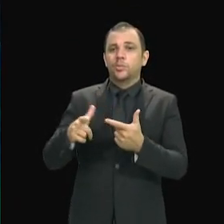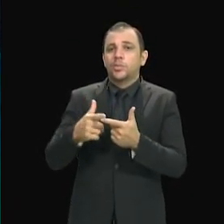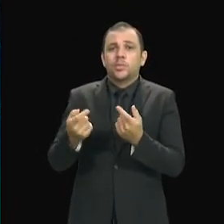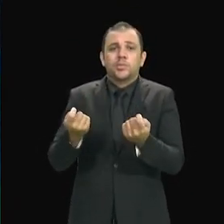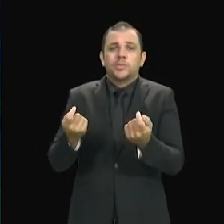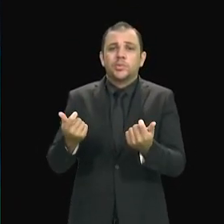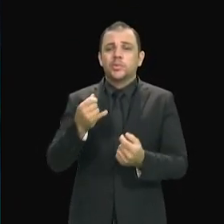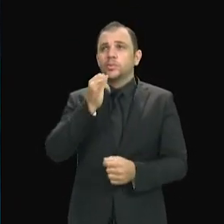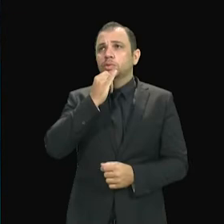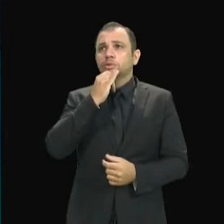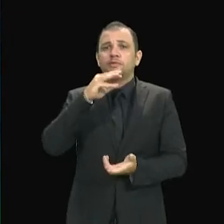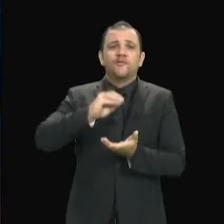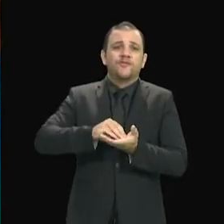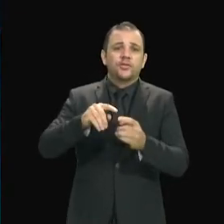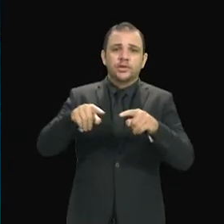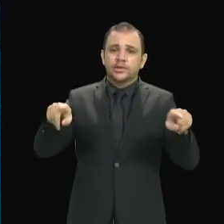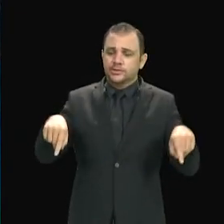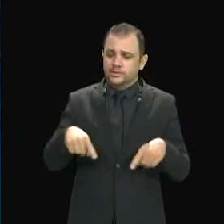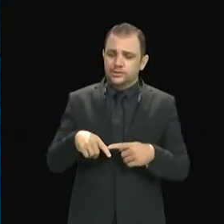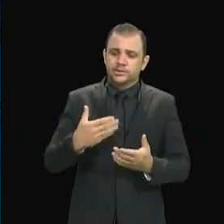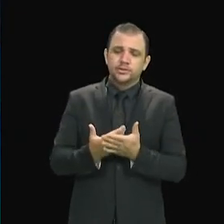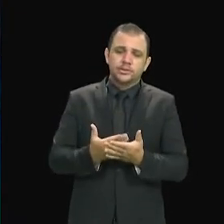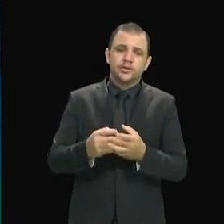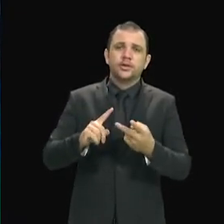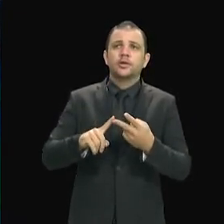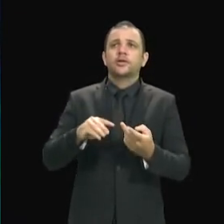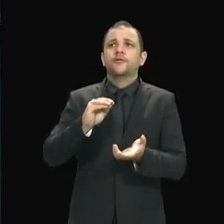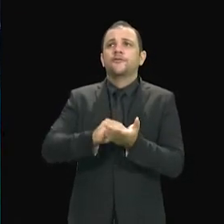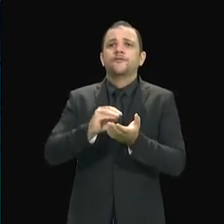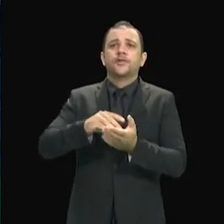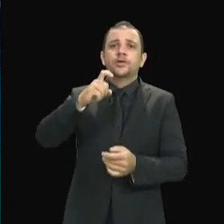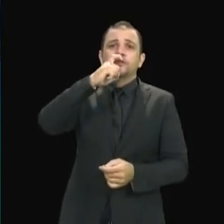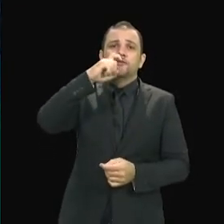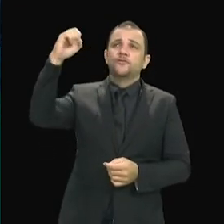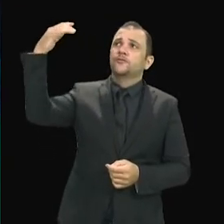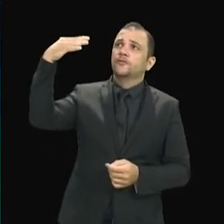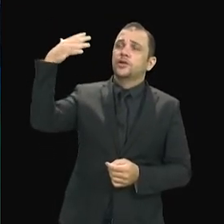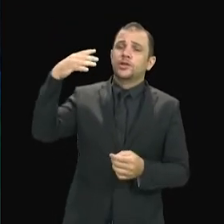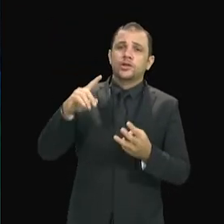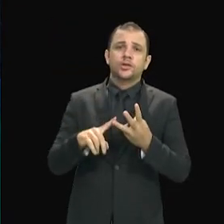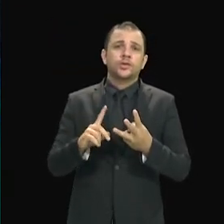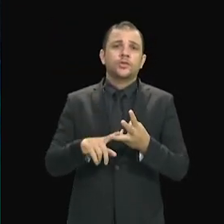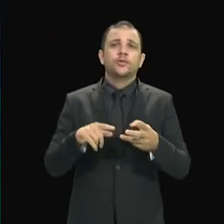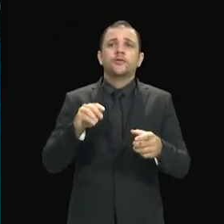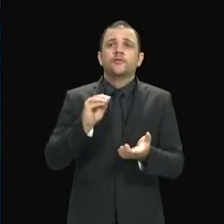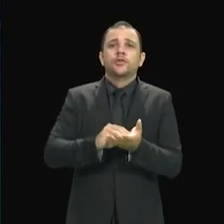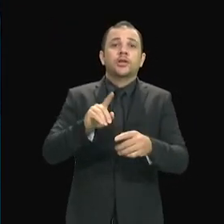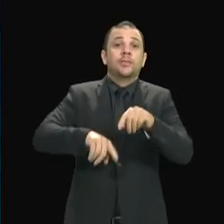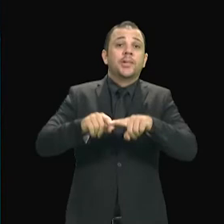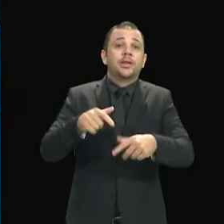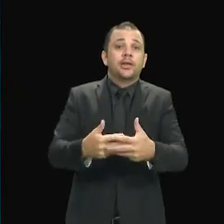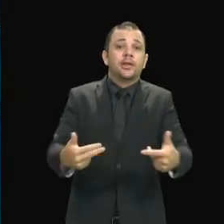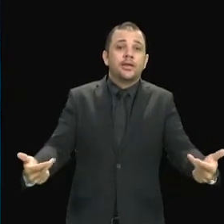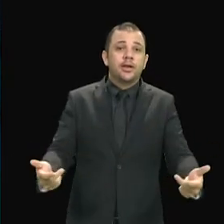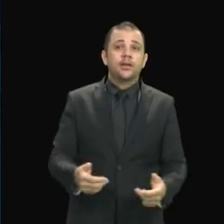falta de climatização, falta de material de expediente, eram lutas que a gente fazia, porque